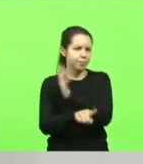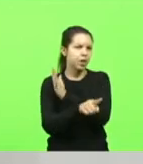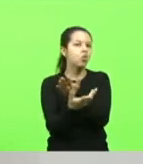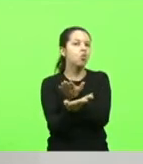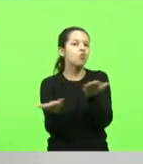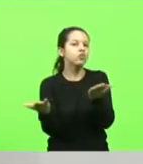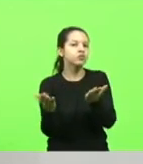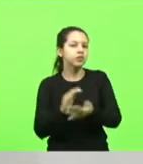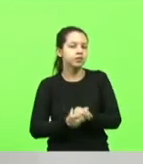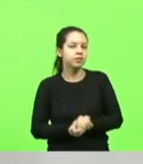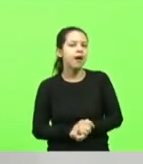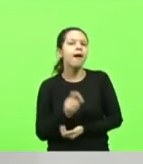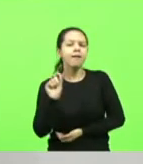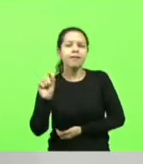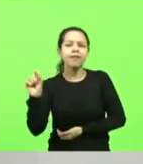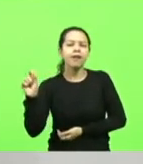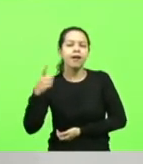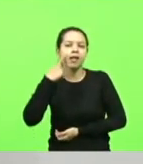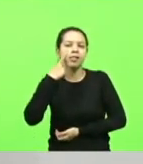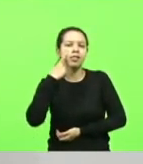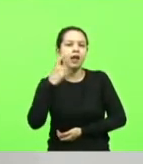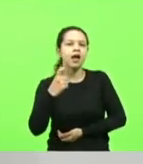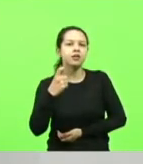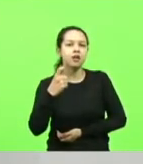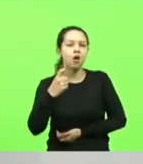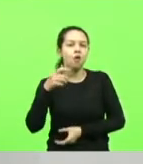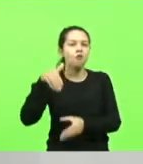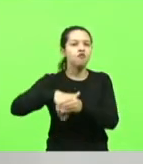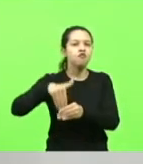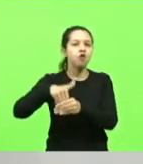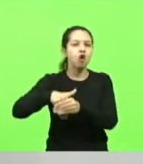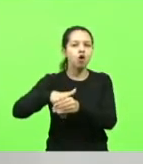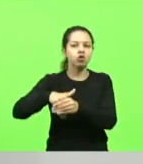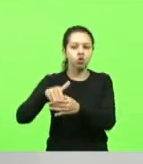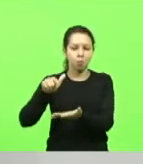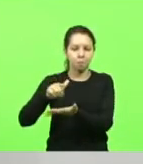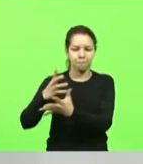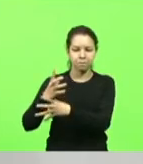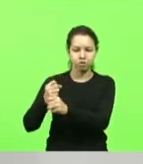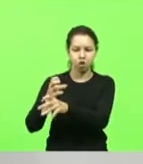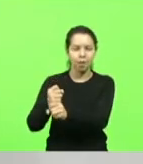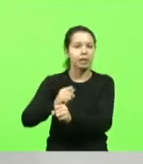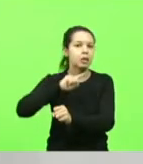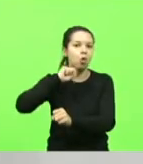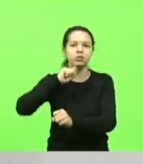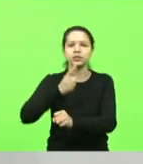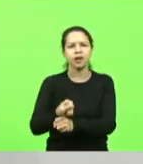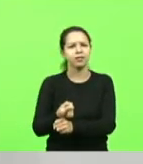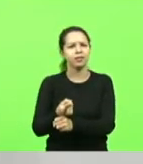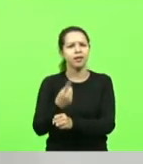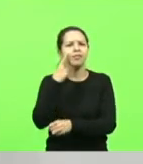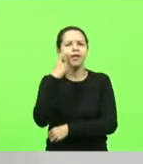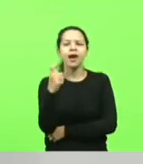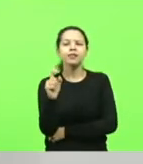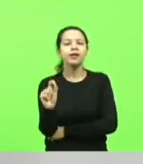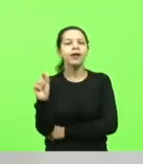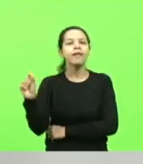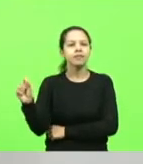quem interessa um voto que não pode ser auditado? Quem que interessa isso?